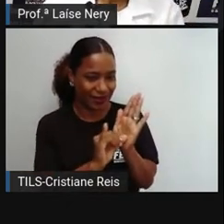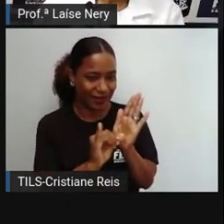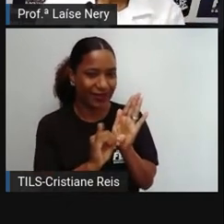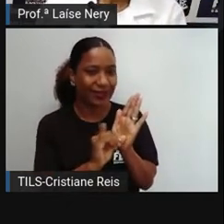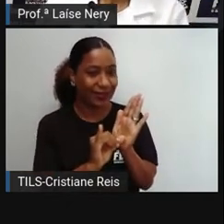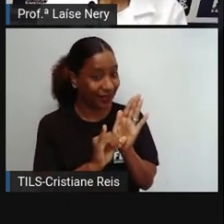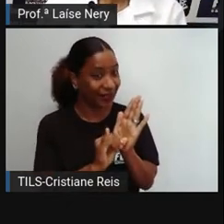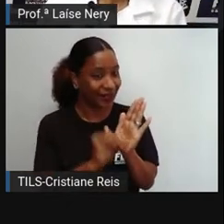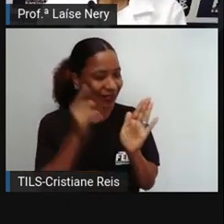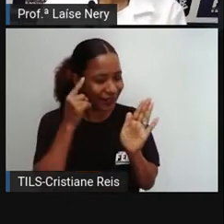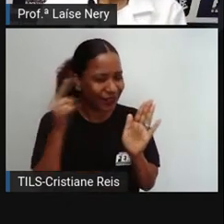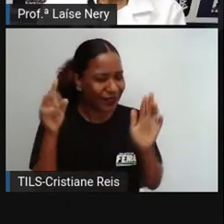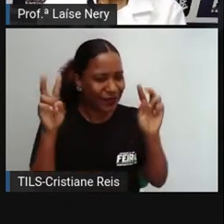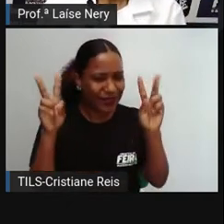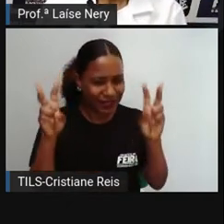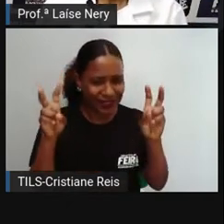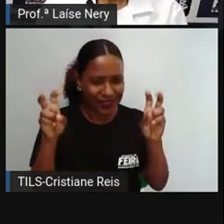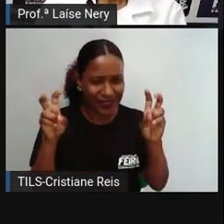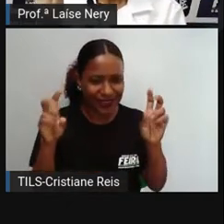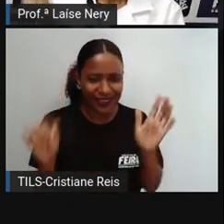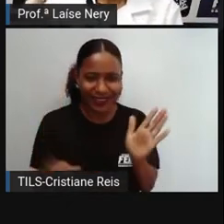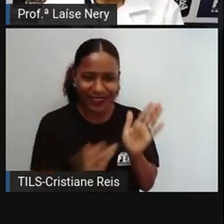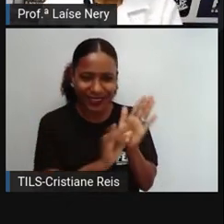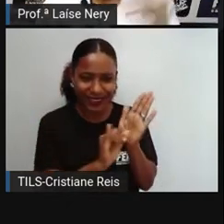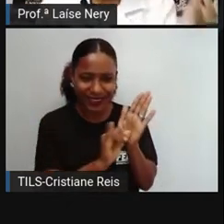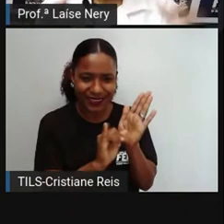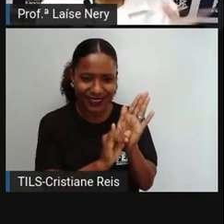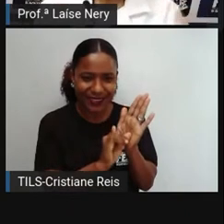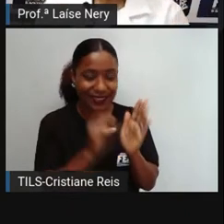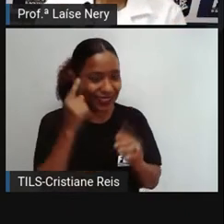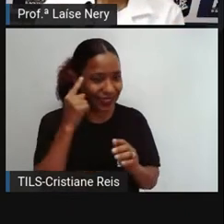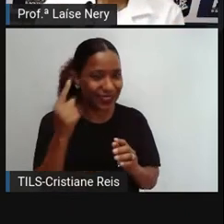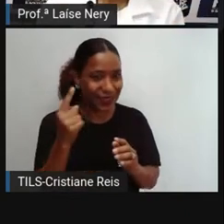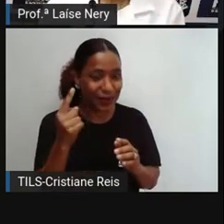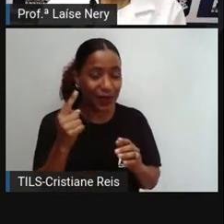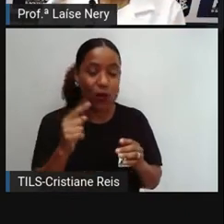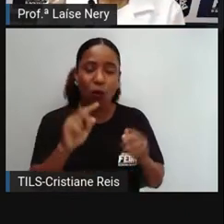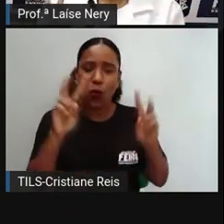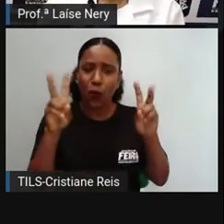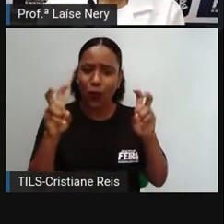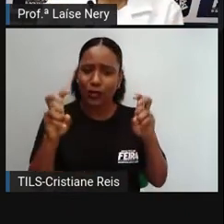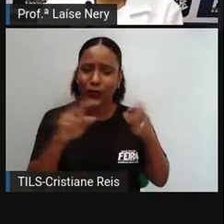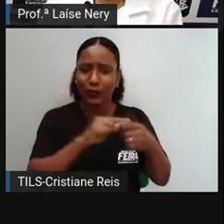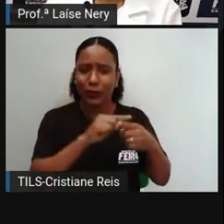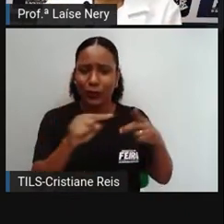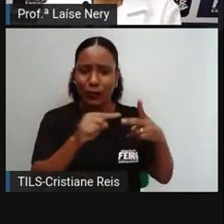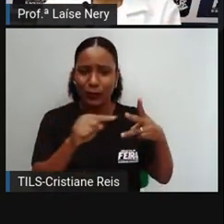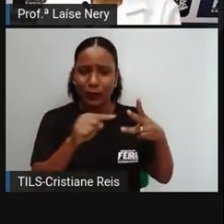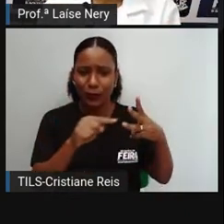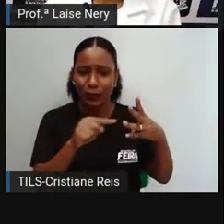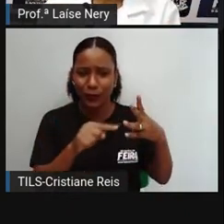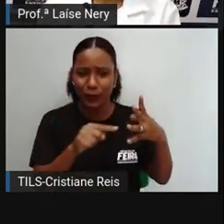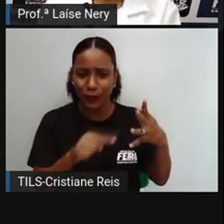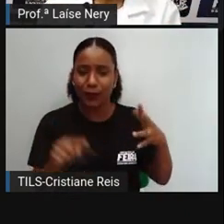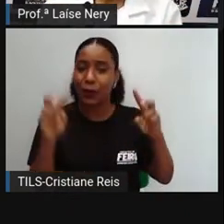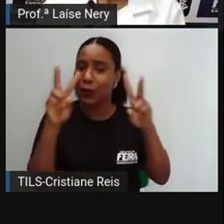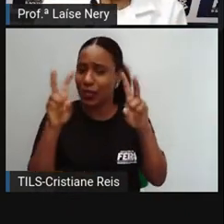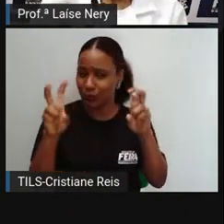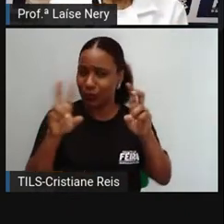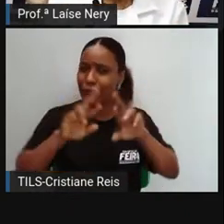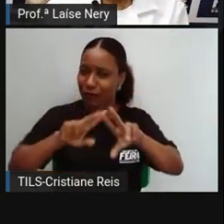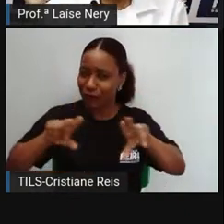tema, identidade, e nesse tema nós tivemos vários assuntos. Você lembra quais foram esses assuntos?